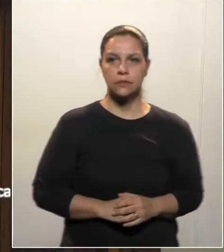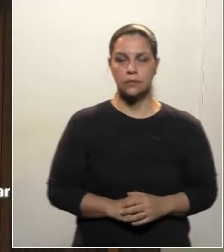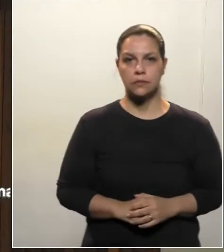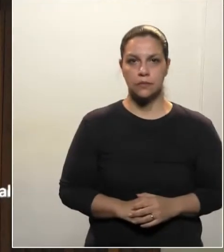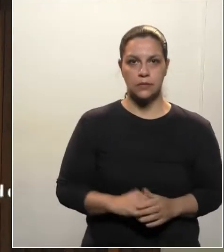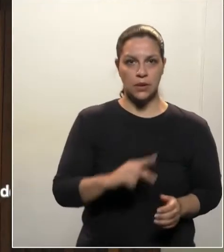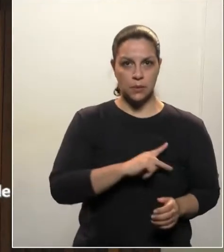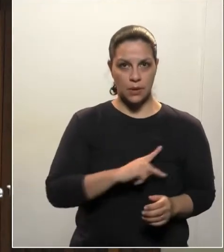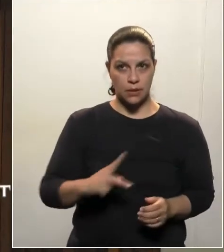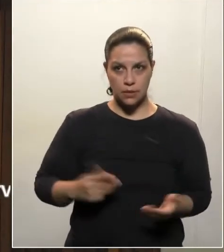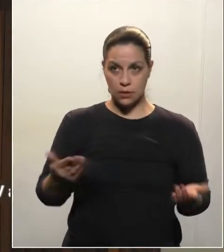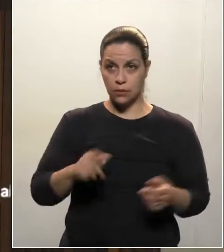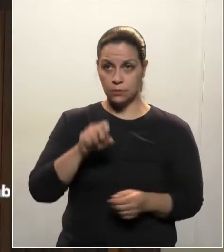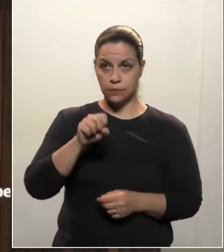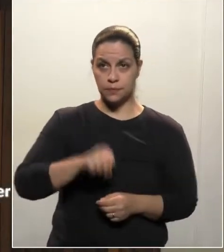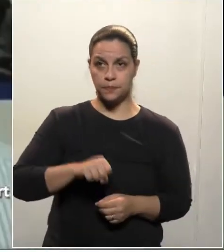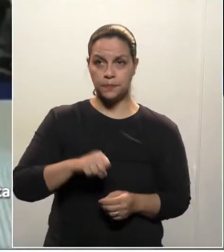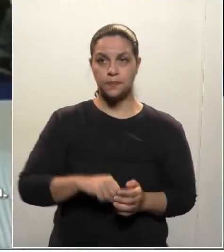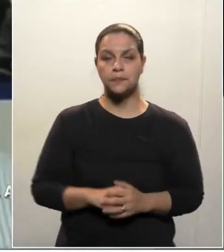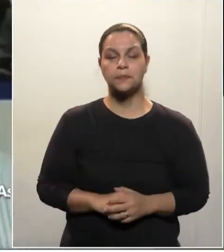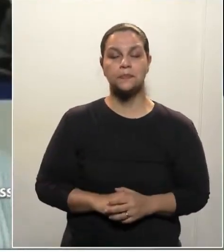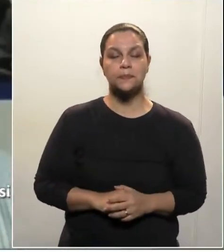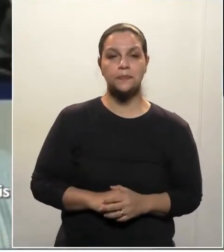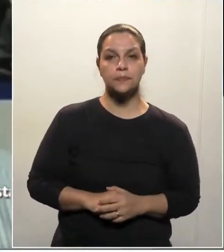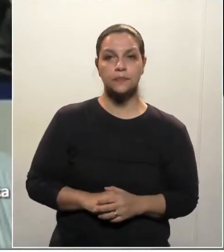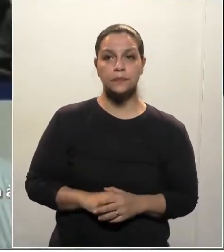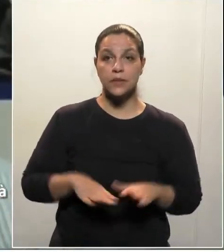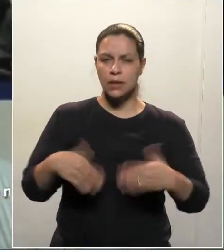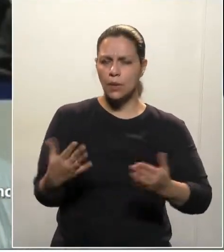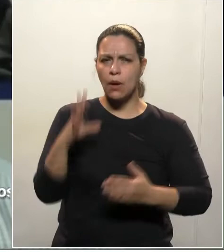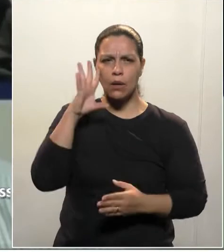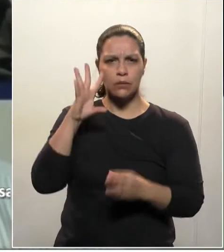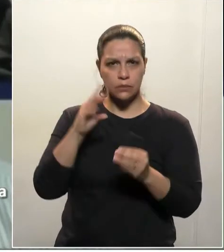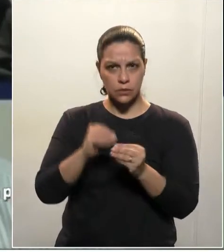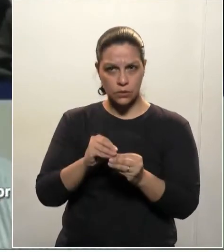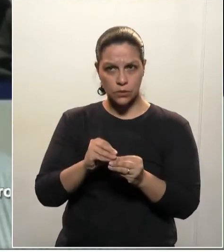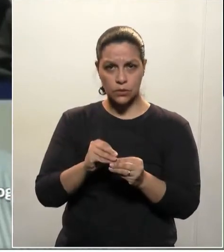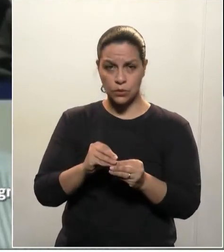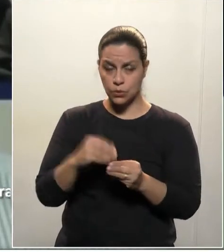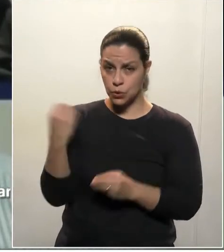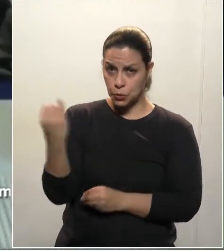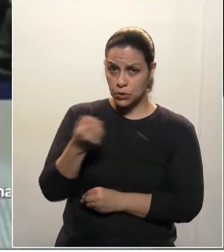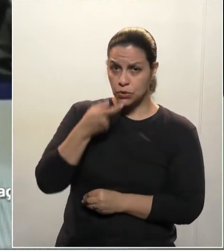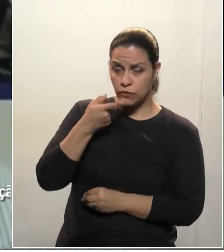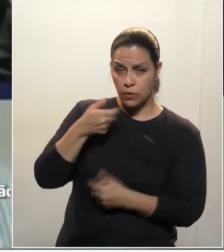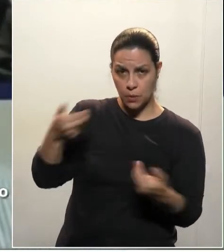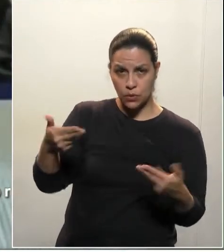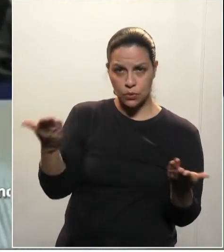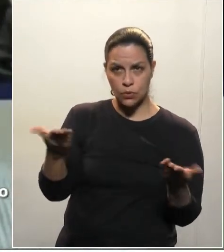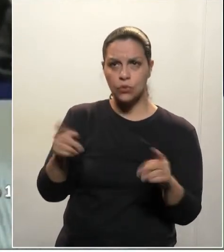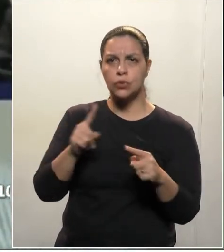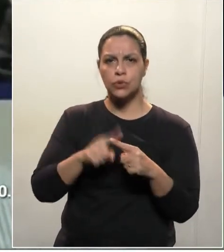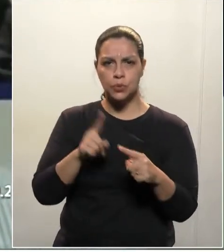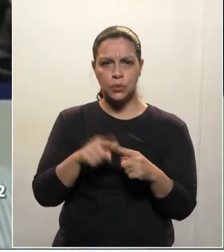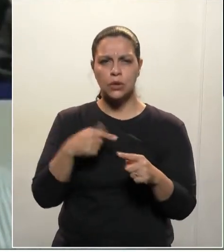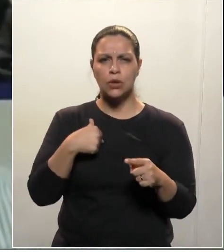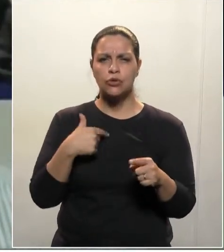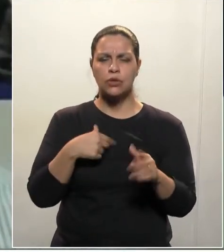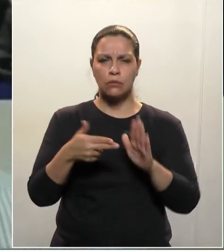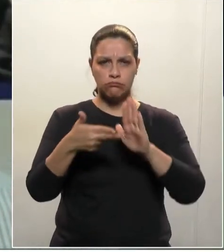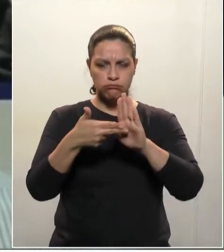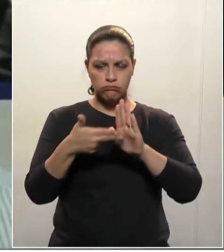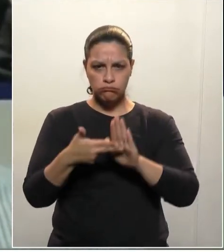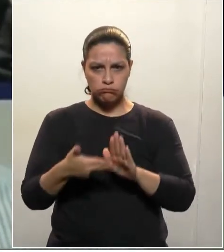Presidente, agora sim. Eu entendi importante a minha fala hoje, presidente, porque eu fiz uma série de